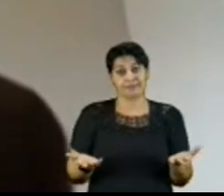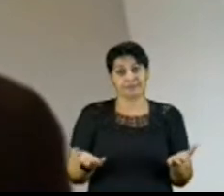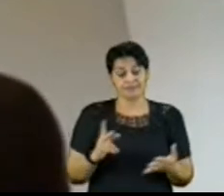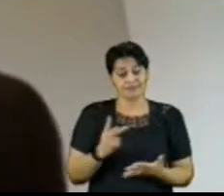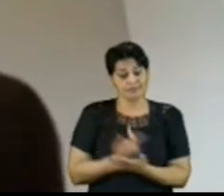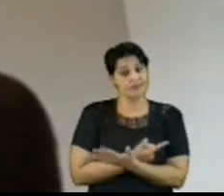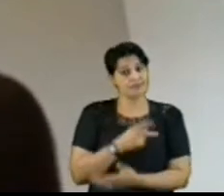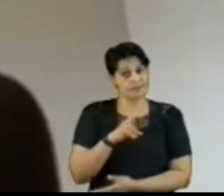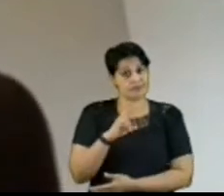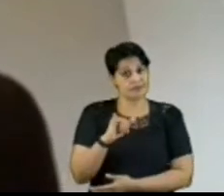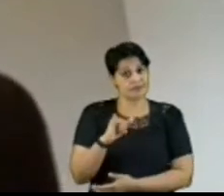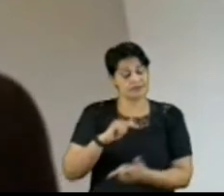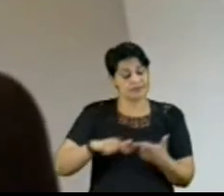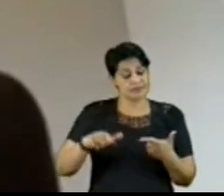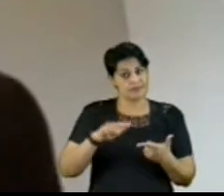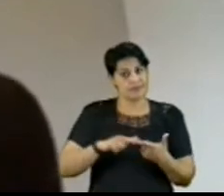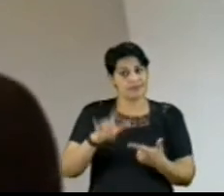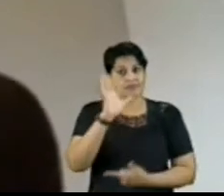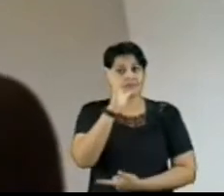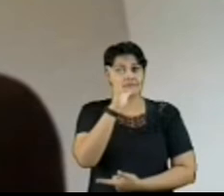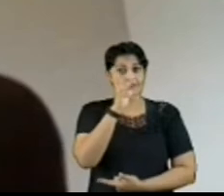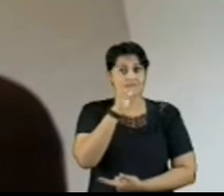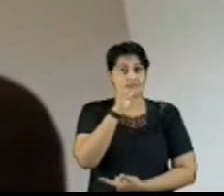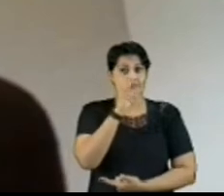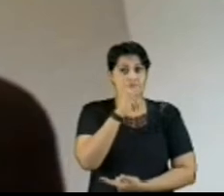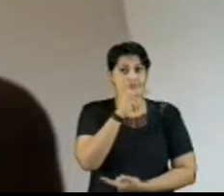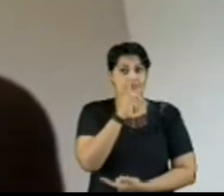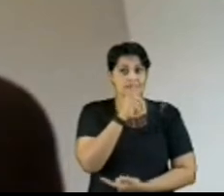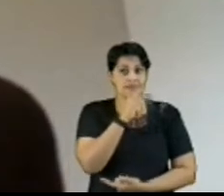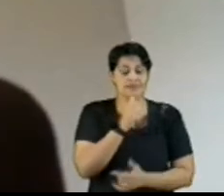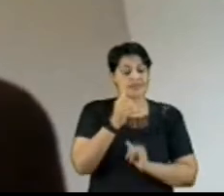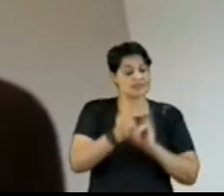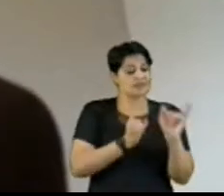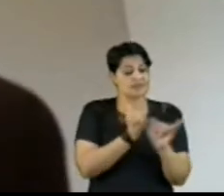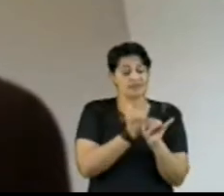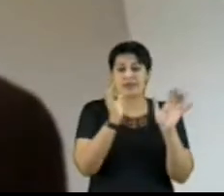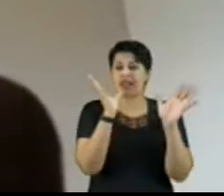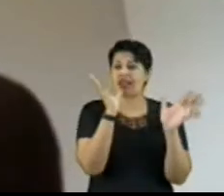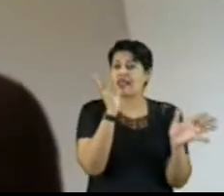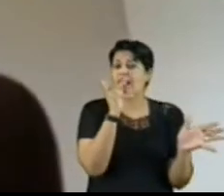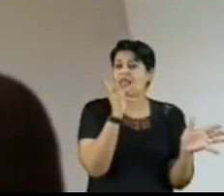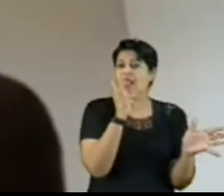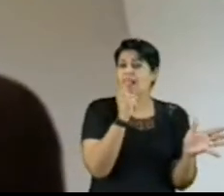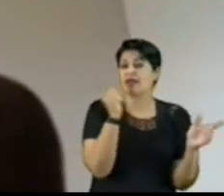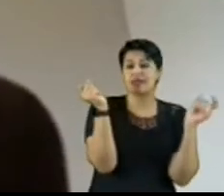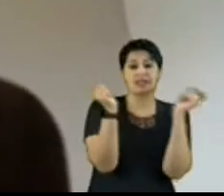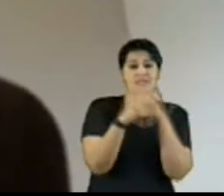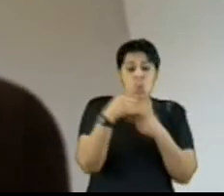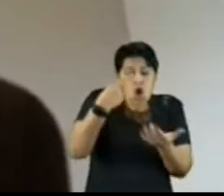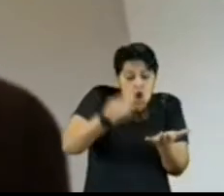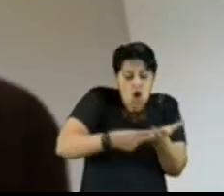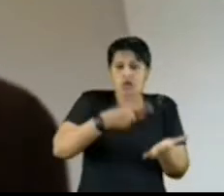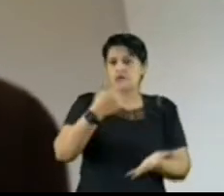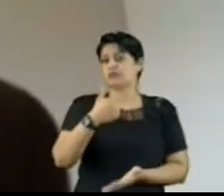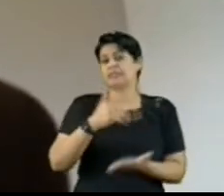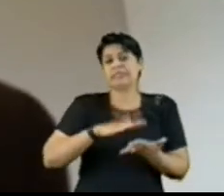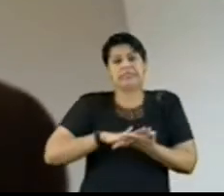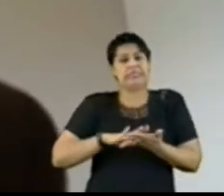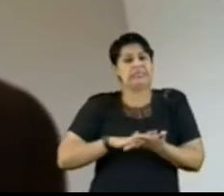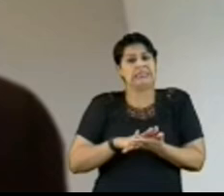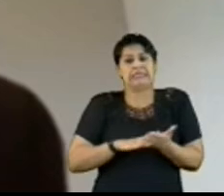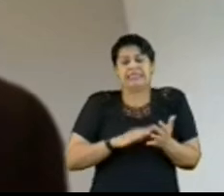de forma lenta, lenta e parcial, sem qualquer compromisso com a real